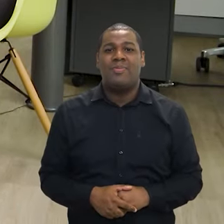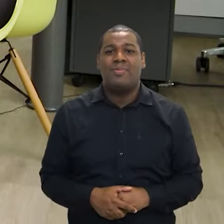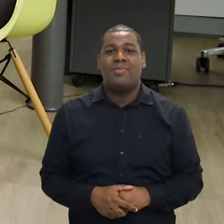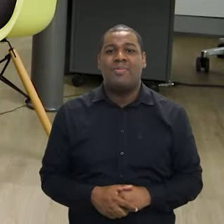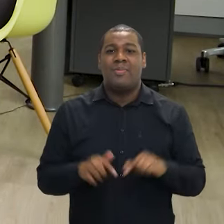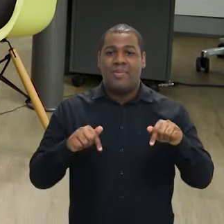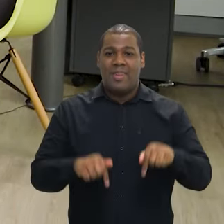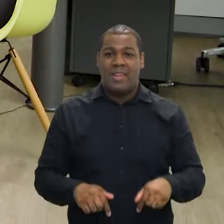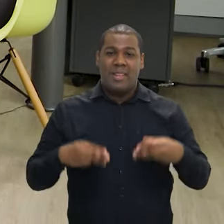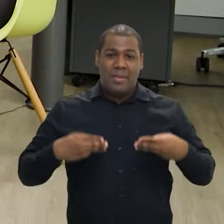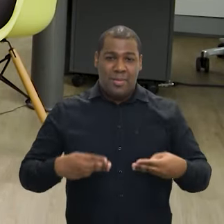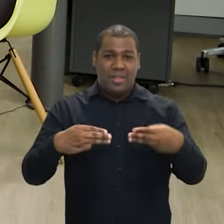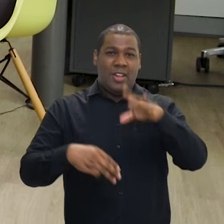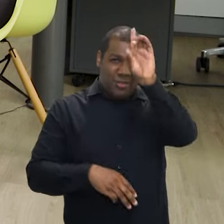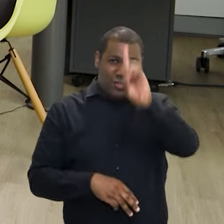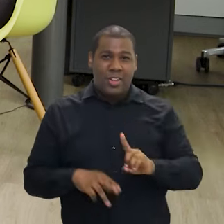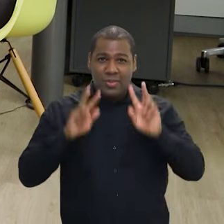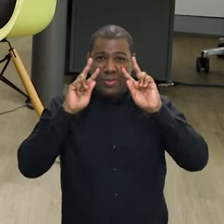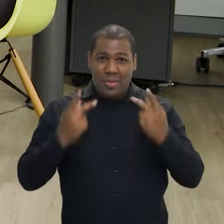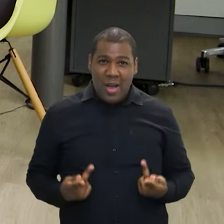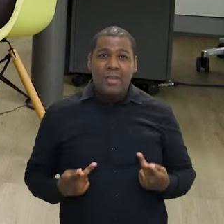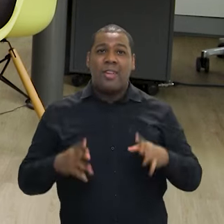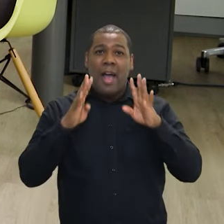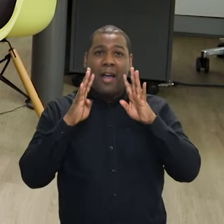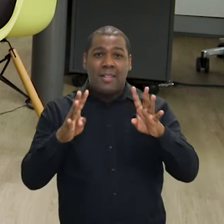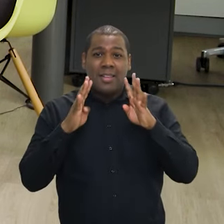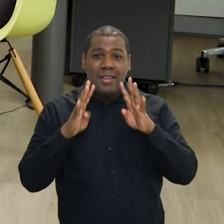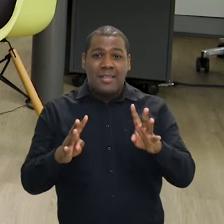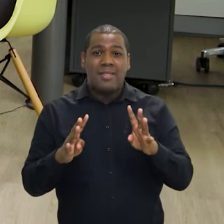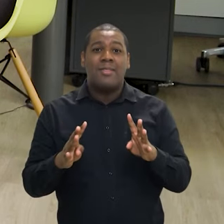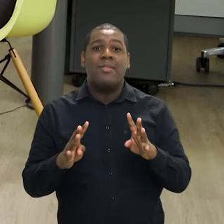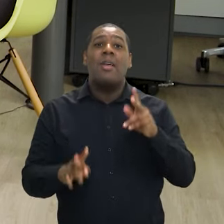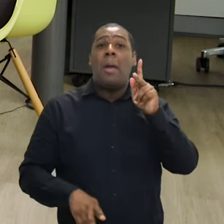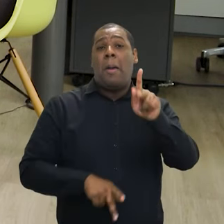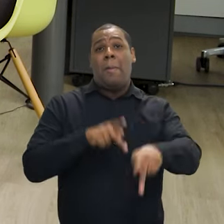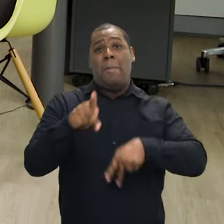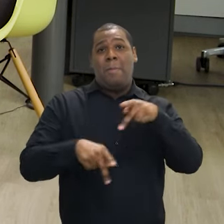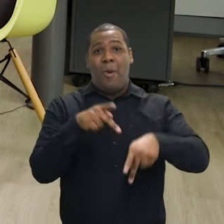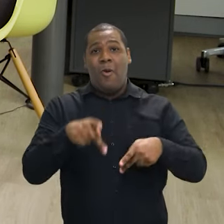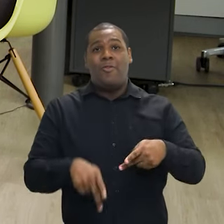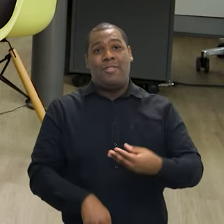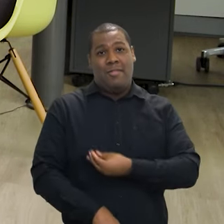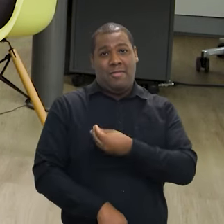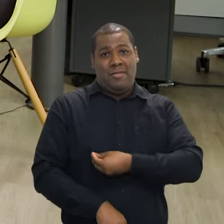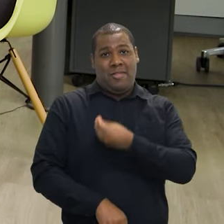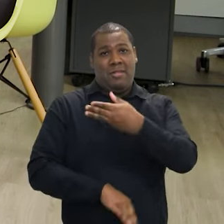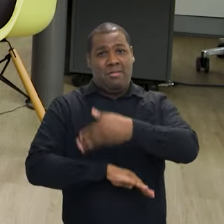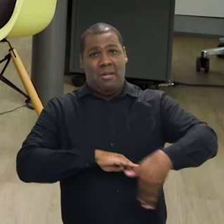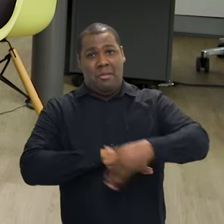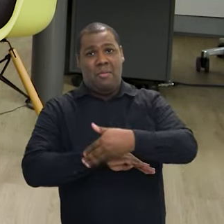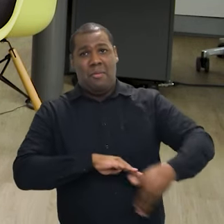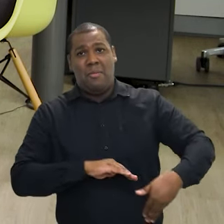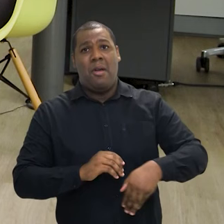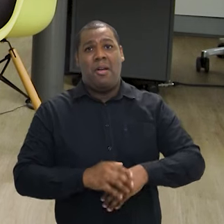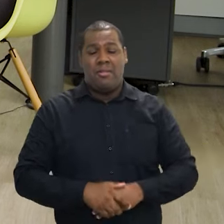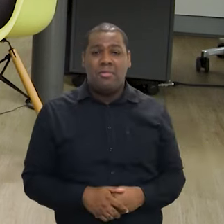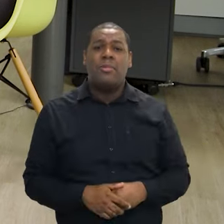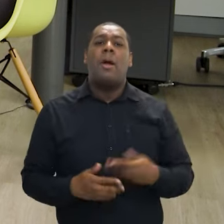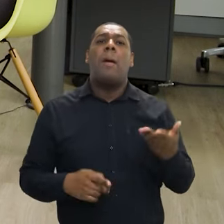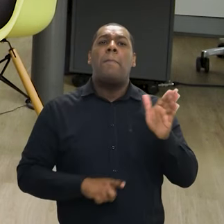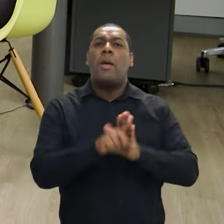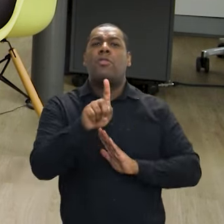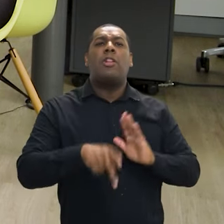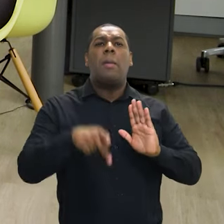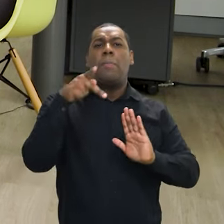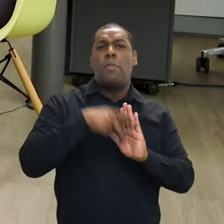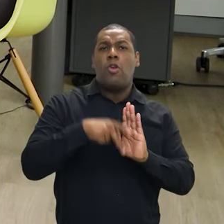despercebido aqui pelo Ministério, tem um outro público que recebe atenção que é a população em situação de rua. O a gente pode destacar